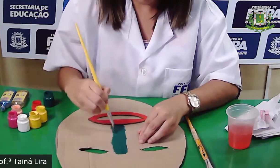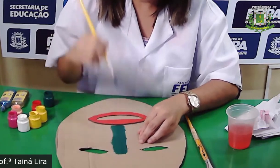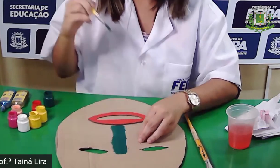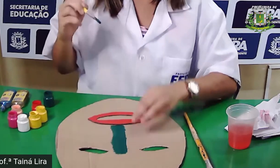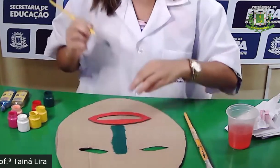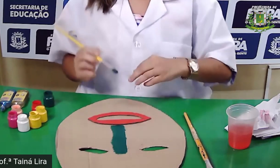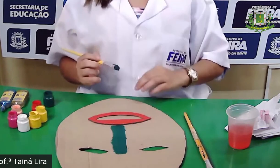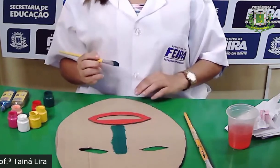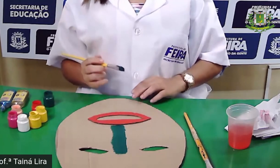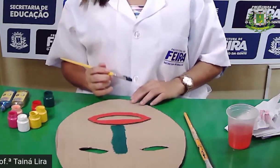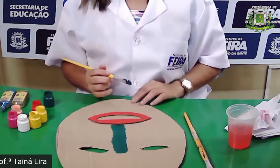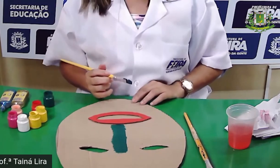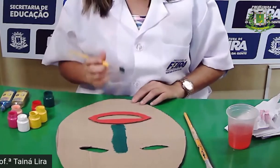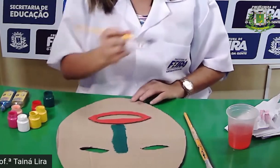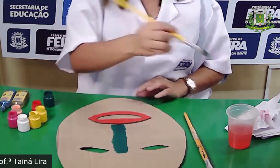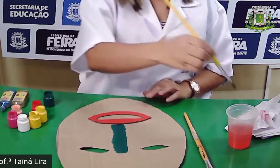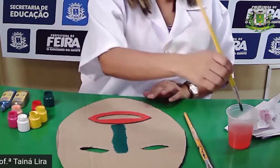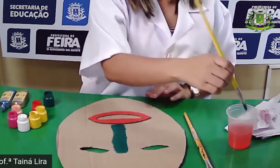Pronto.